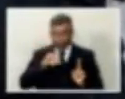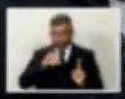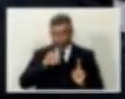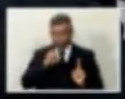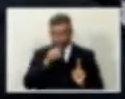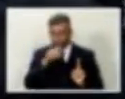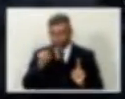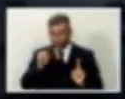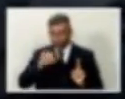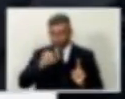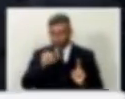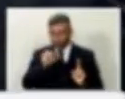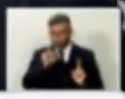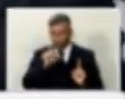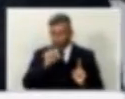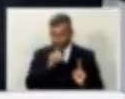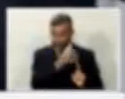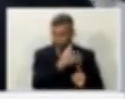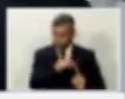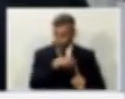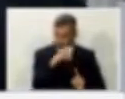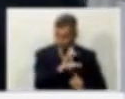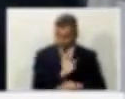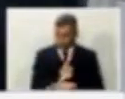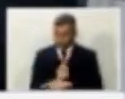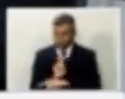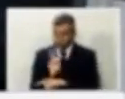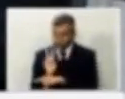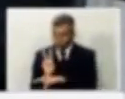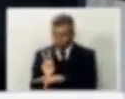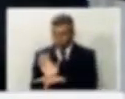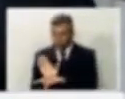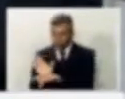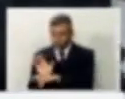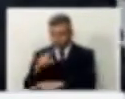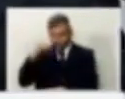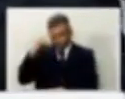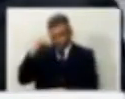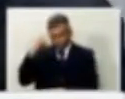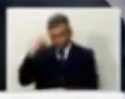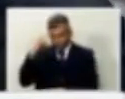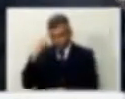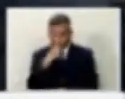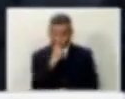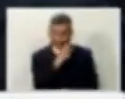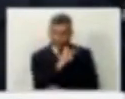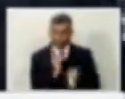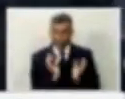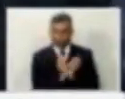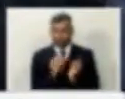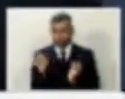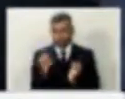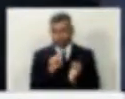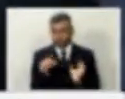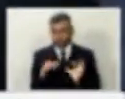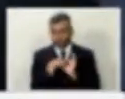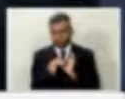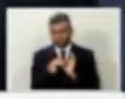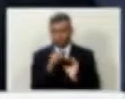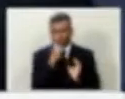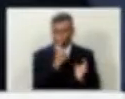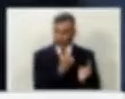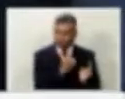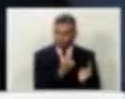o prefeito Dória, do seu partido, não sei até quando, mas do seu partido ainda, ataca o PT